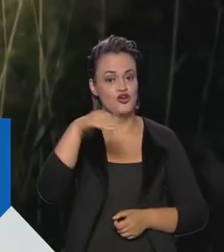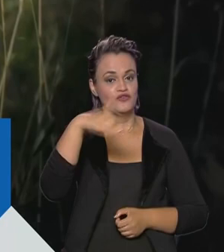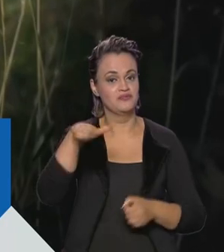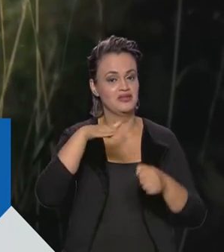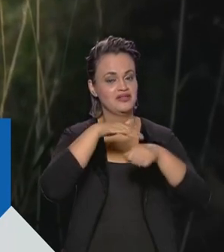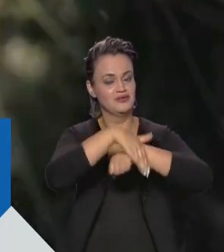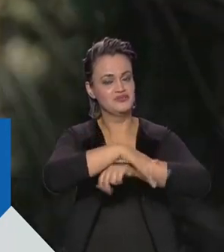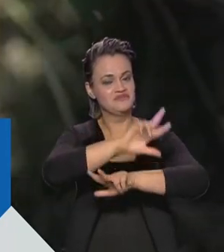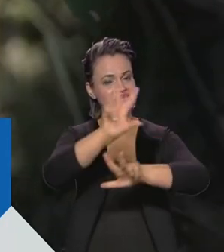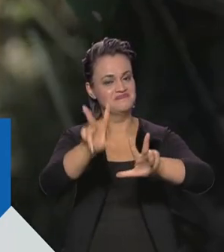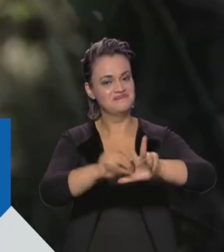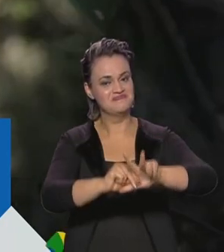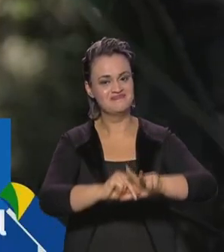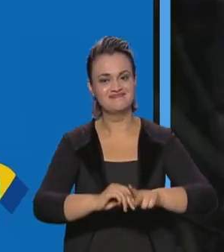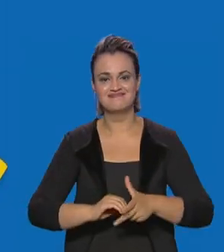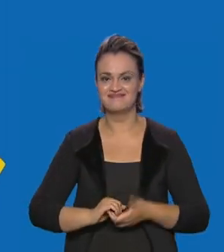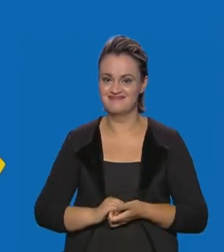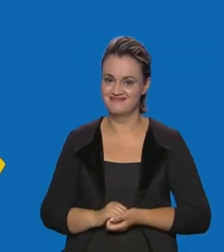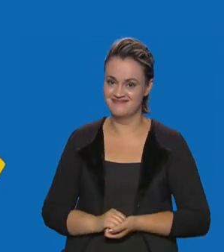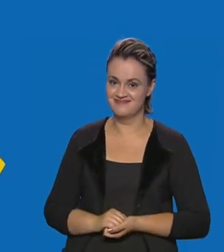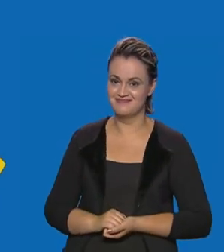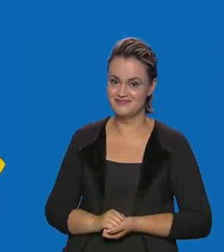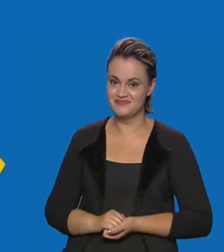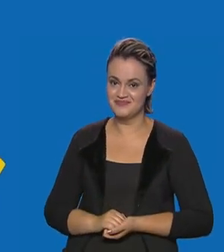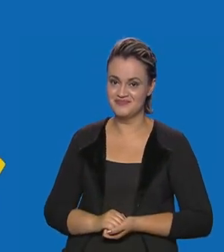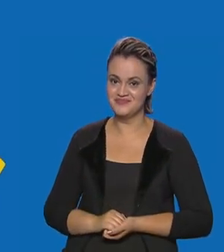9h30 da noite, na TV Brasil.